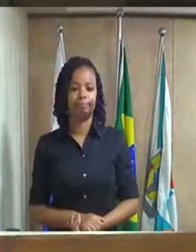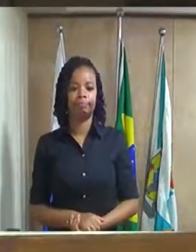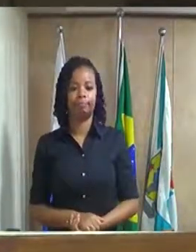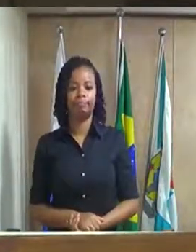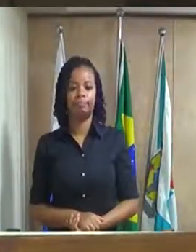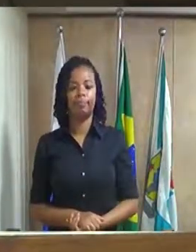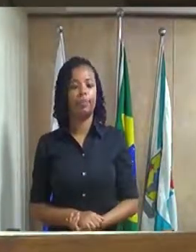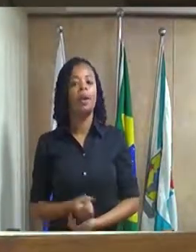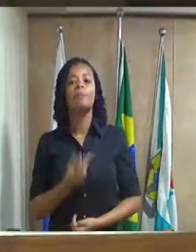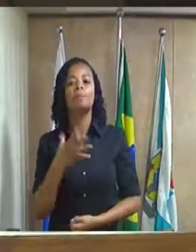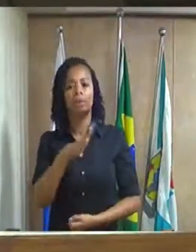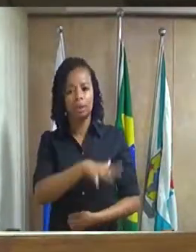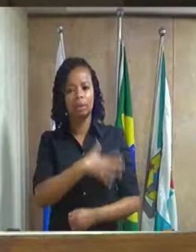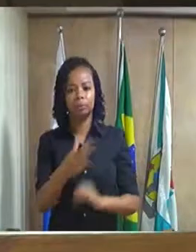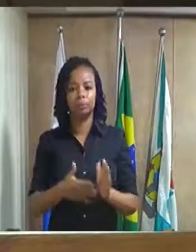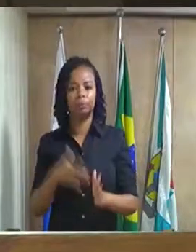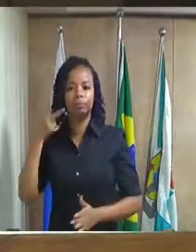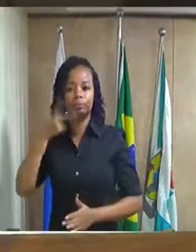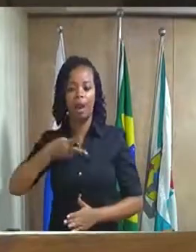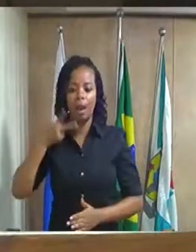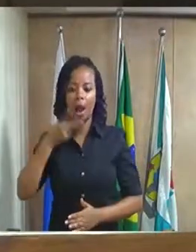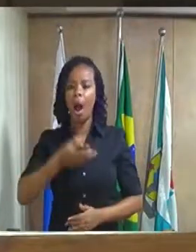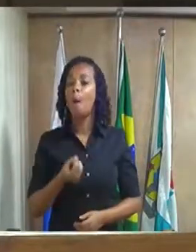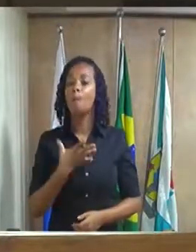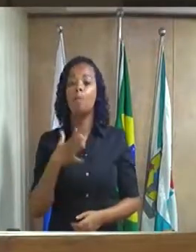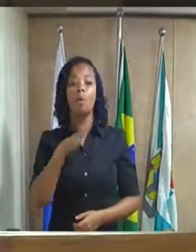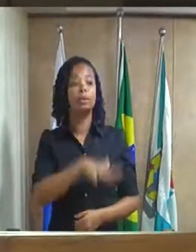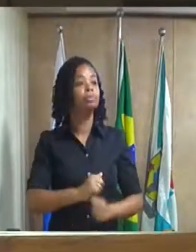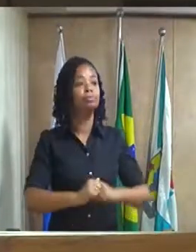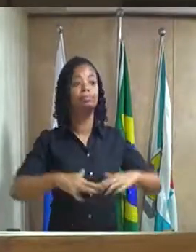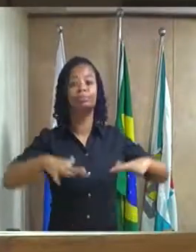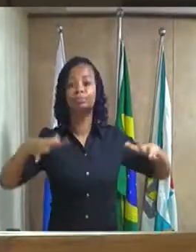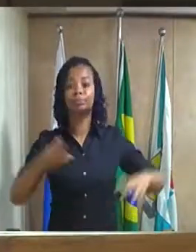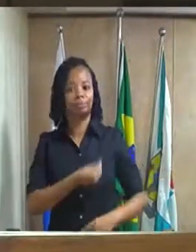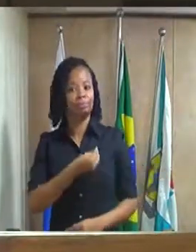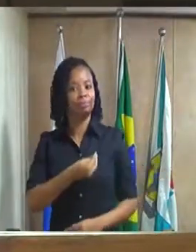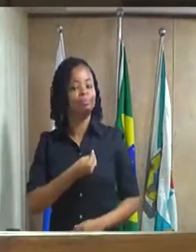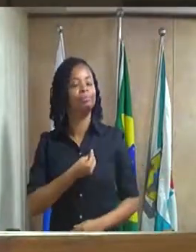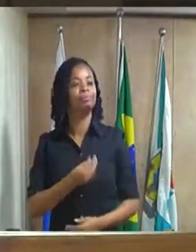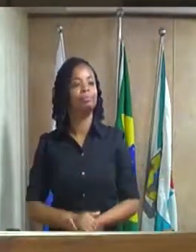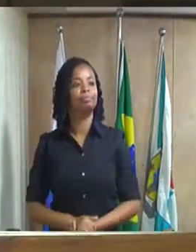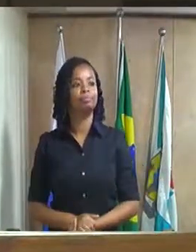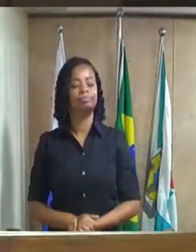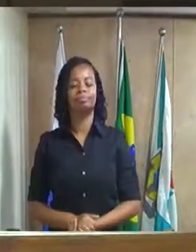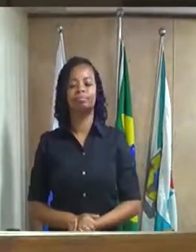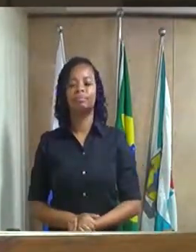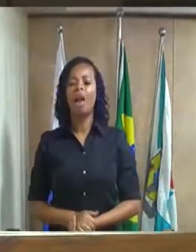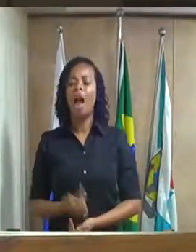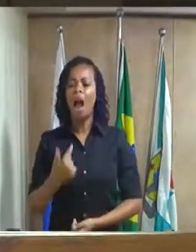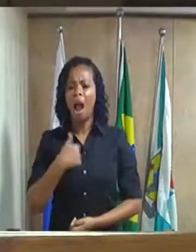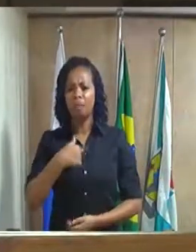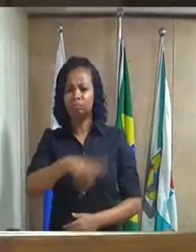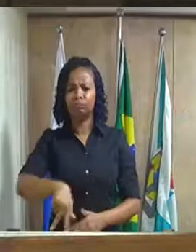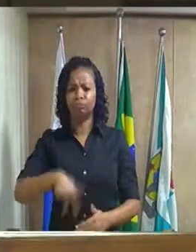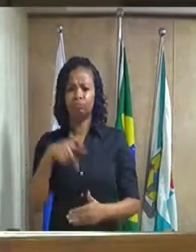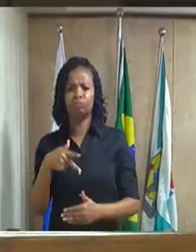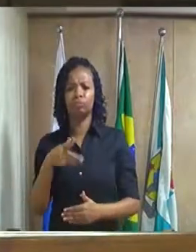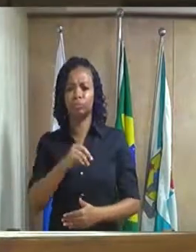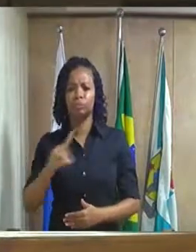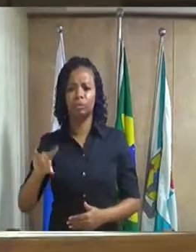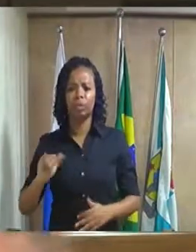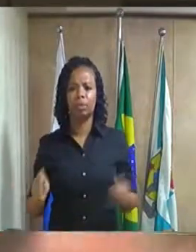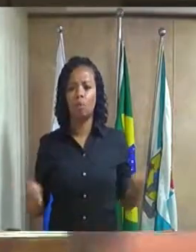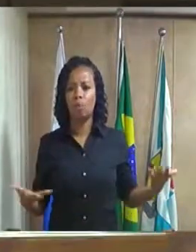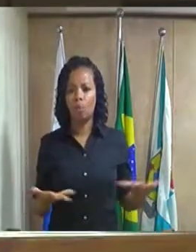Boa tarde, pares, boa tarde, público presente. Eu subo essa tribuna no dia de hoje